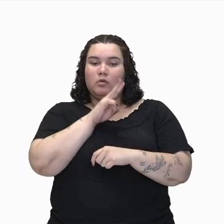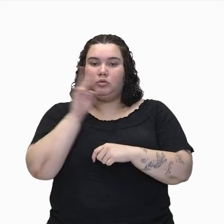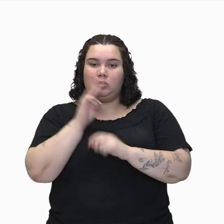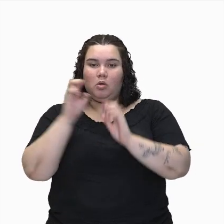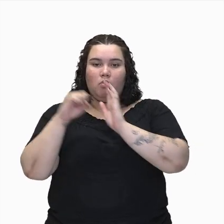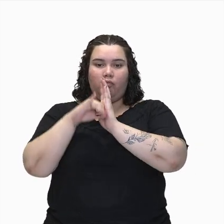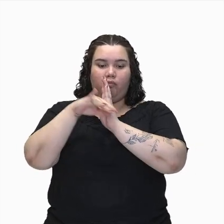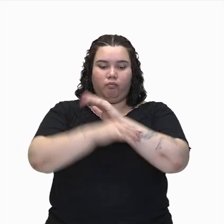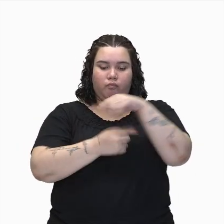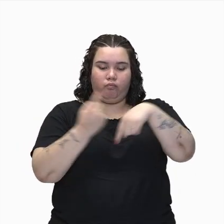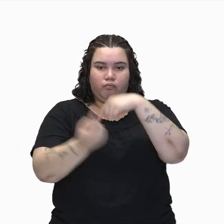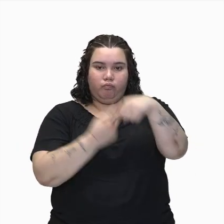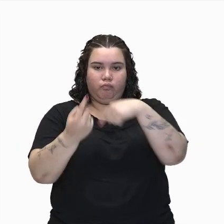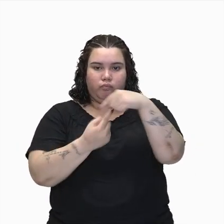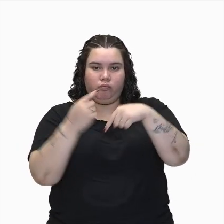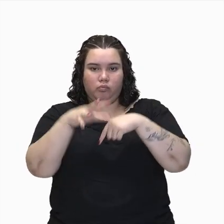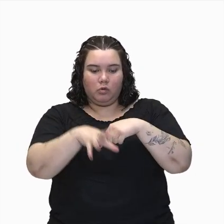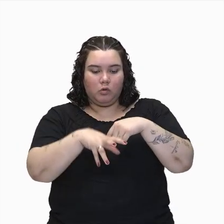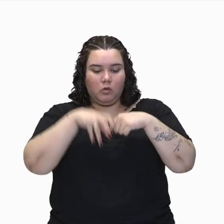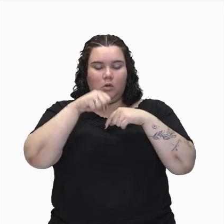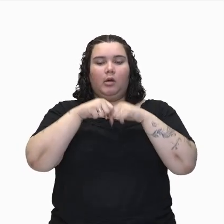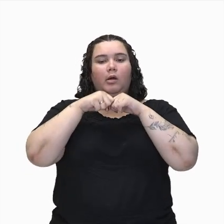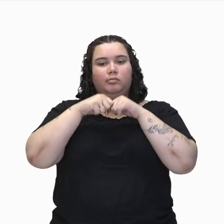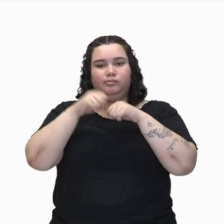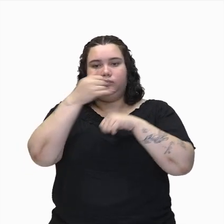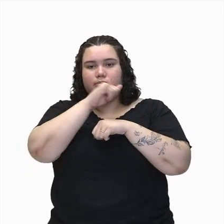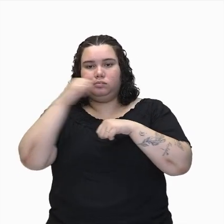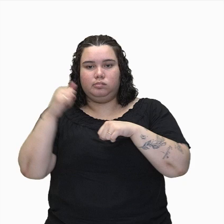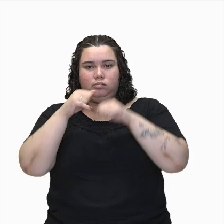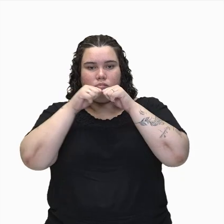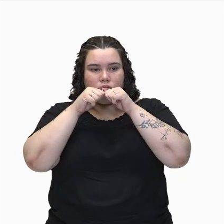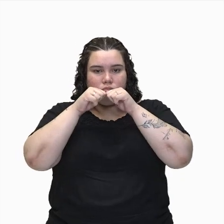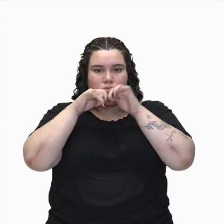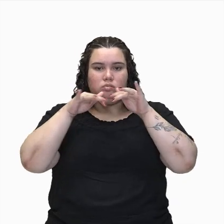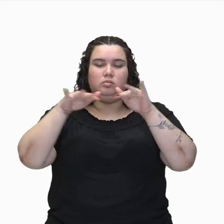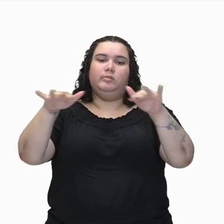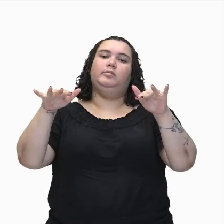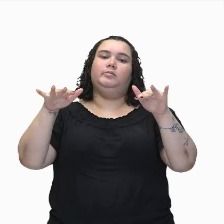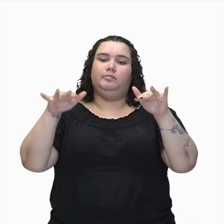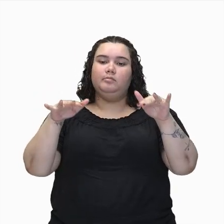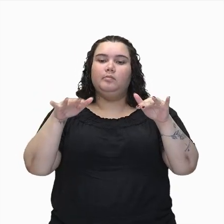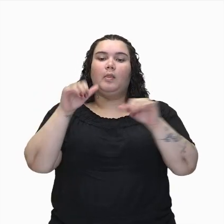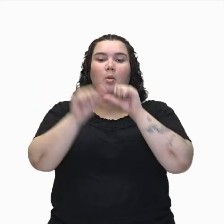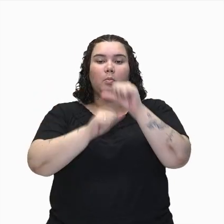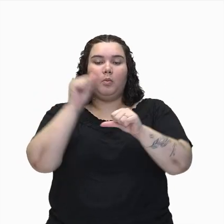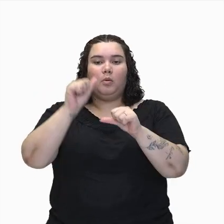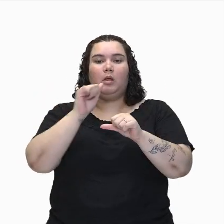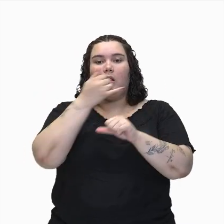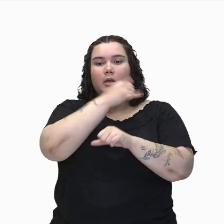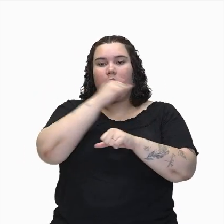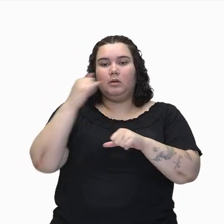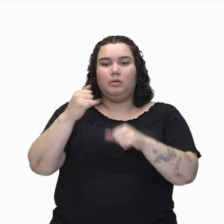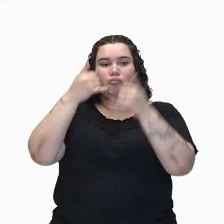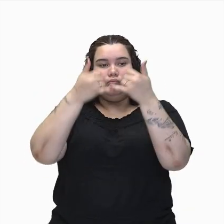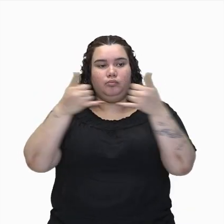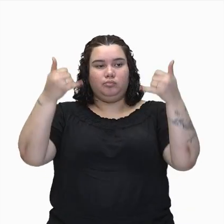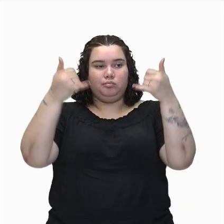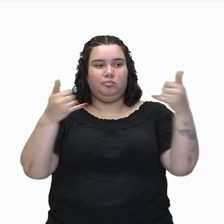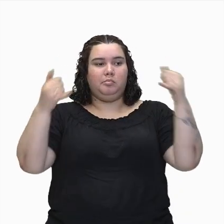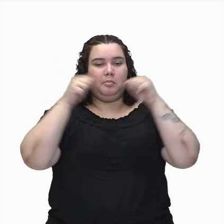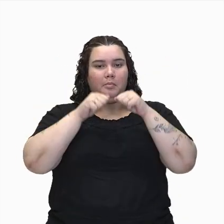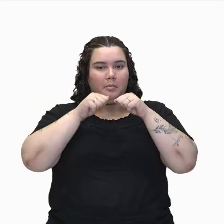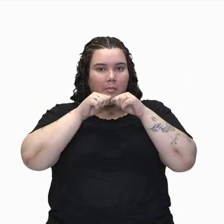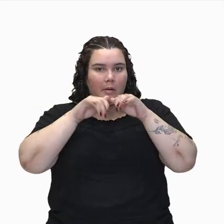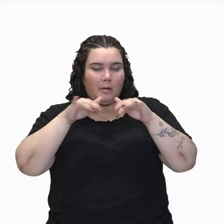vai passar pela turbina, que vai gerar energia elétrica lá no gerador, que vai transformar essa energia elétrica e